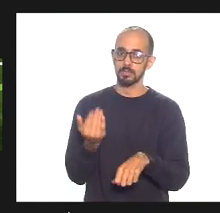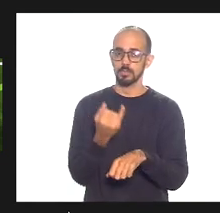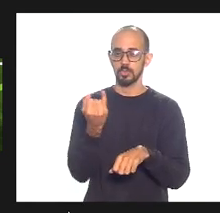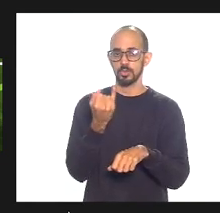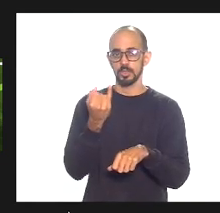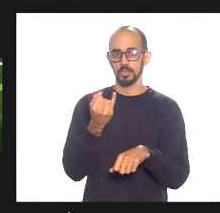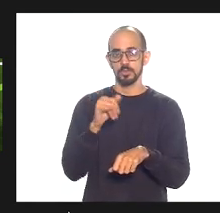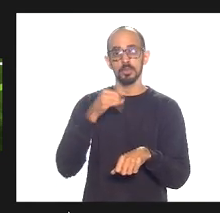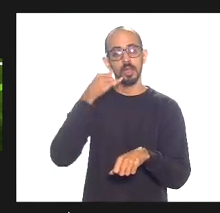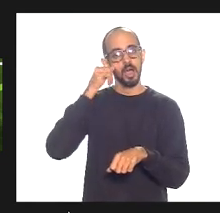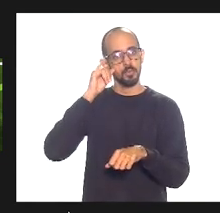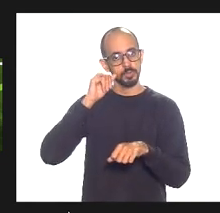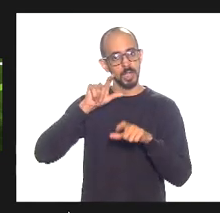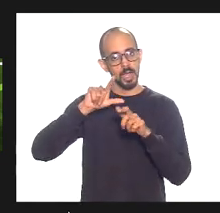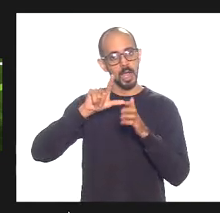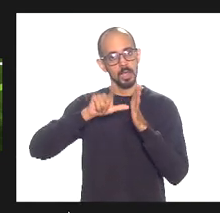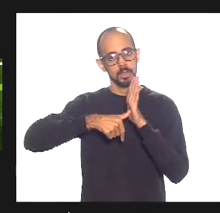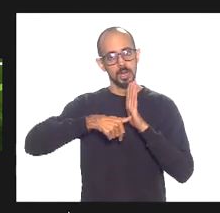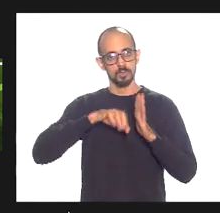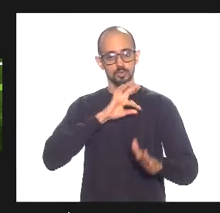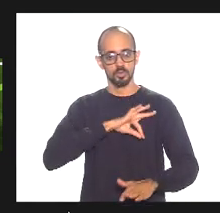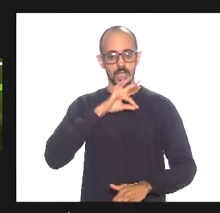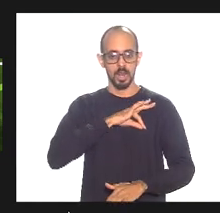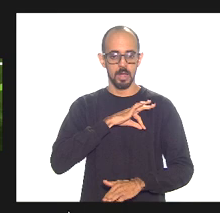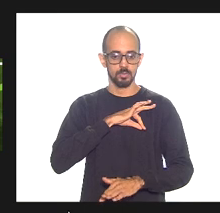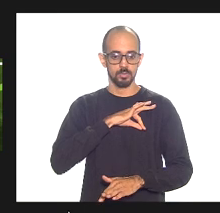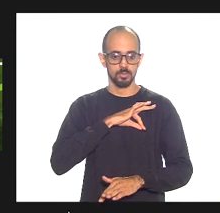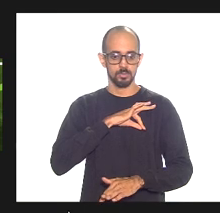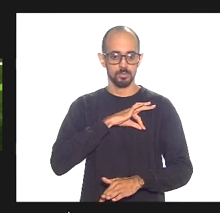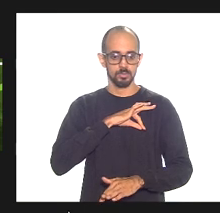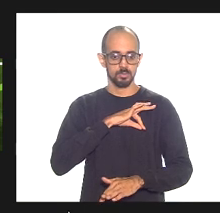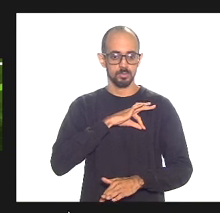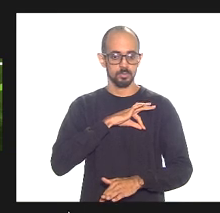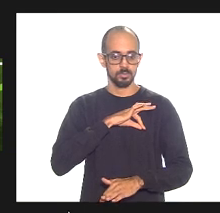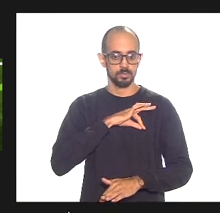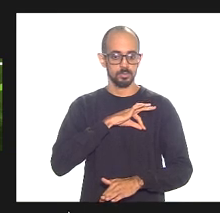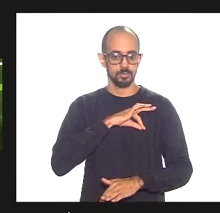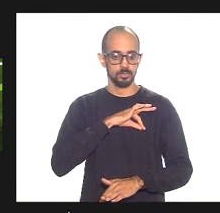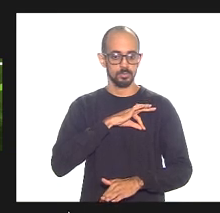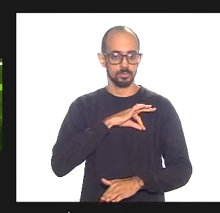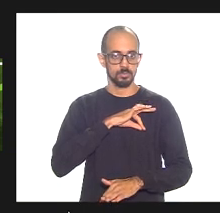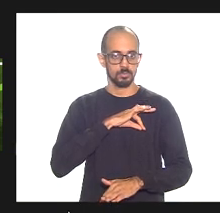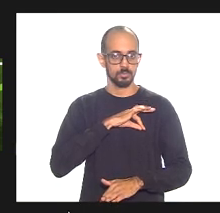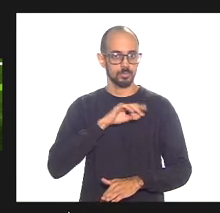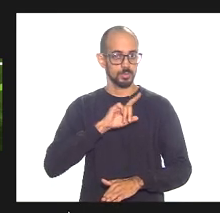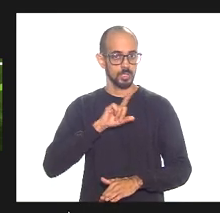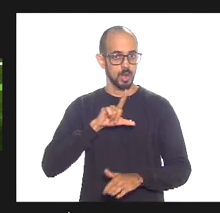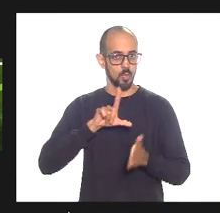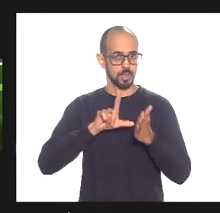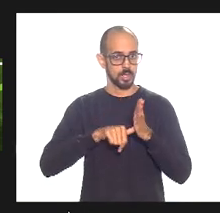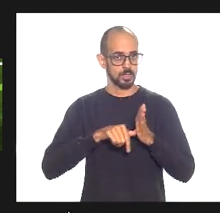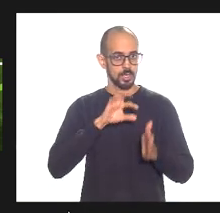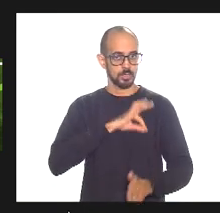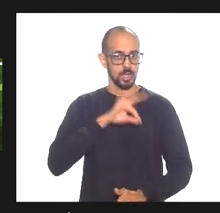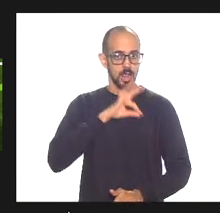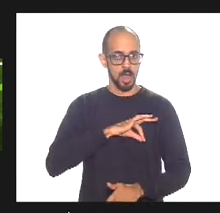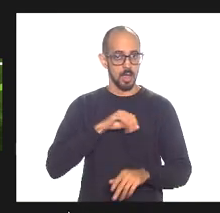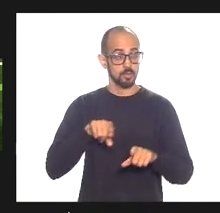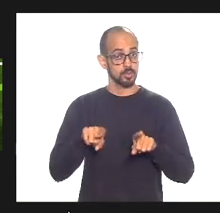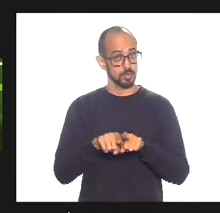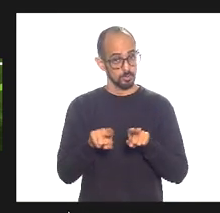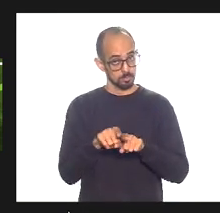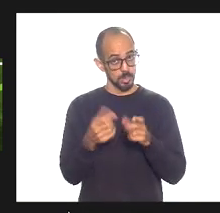respeitar servidores nós não tivemos atraso de salário até agora não atrasar salários e cumprir o seu papel com